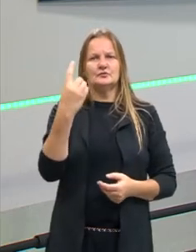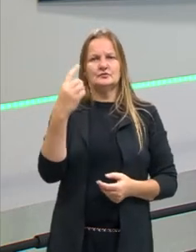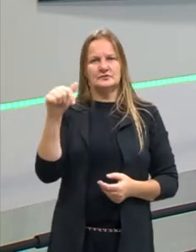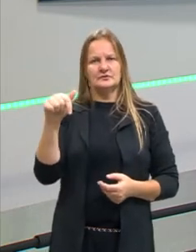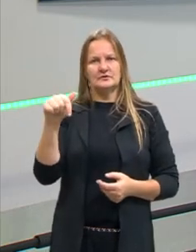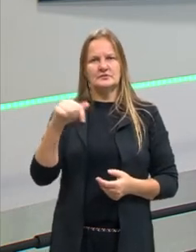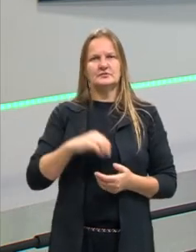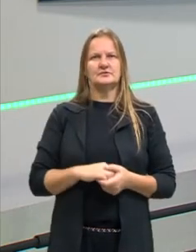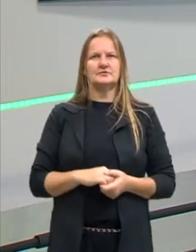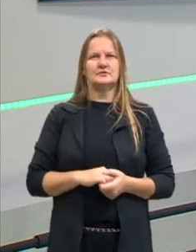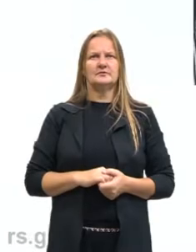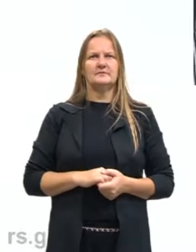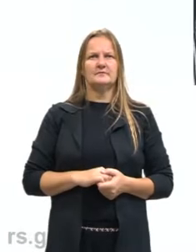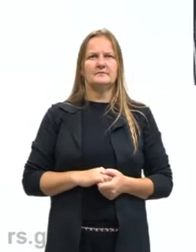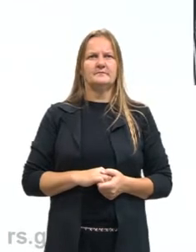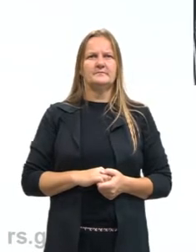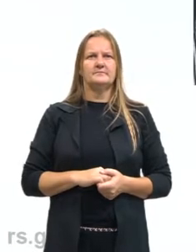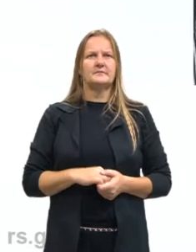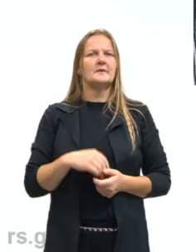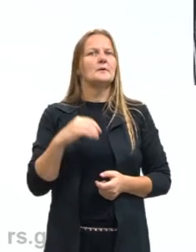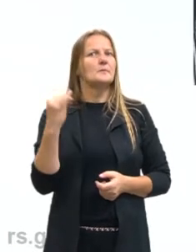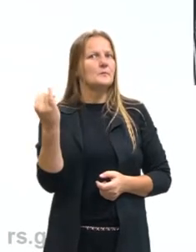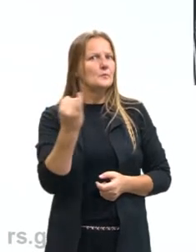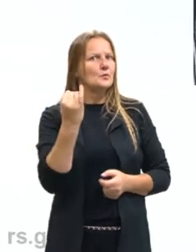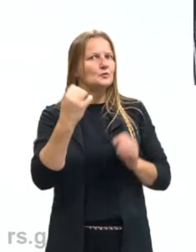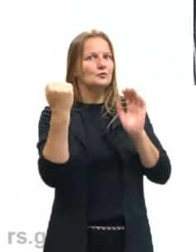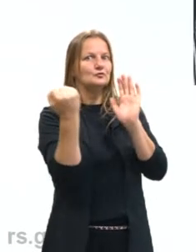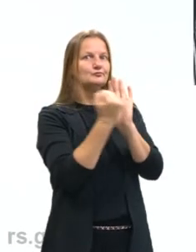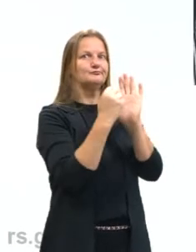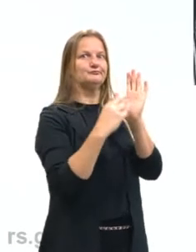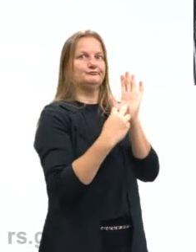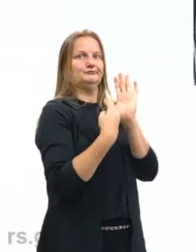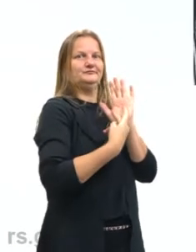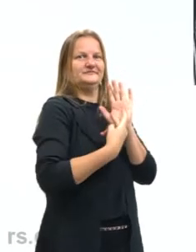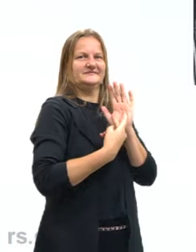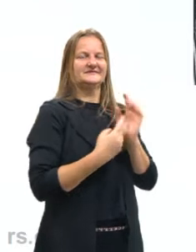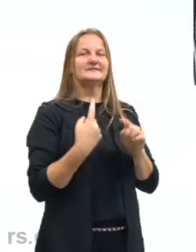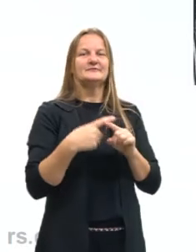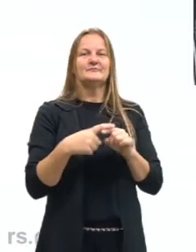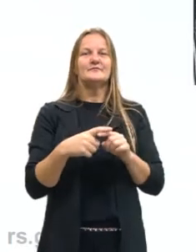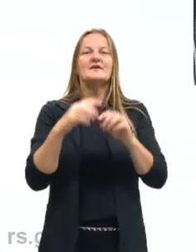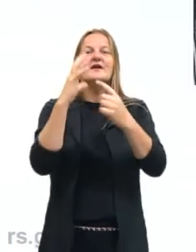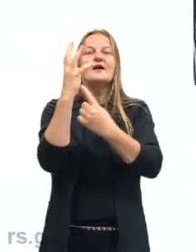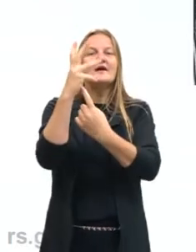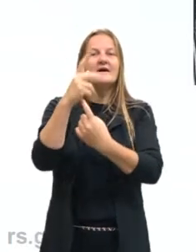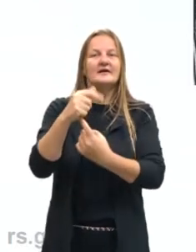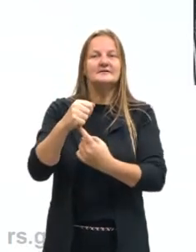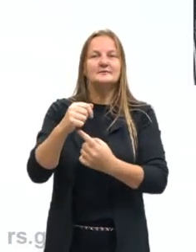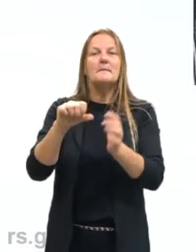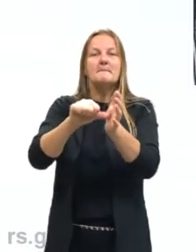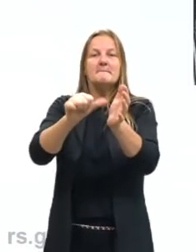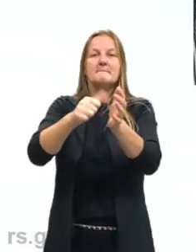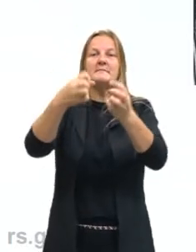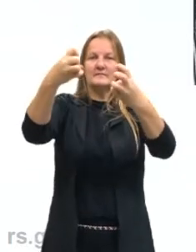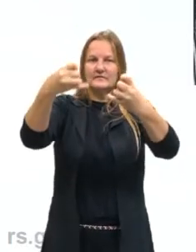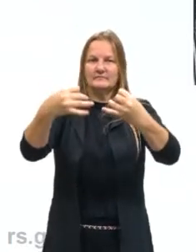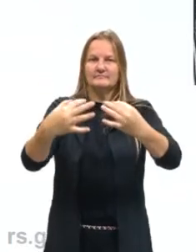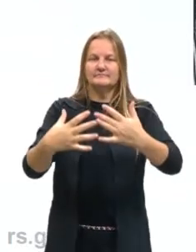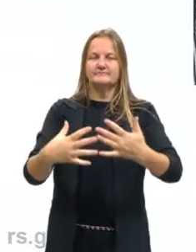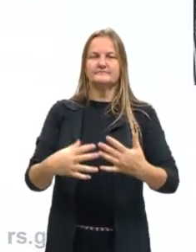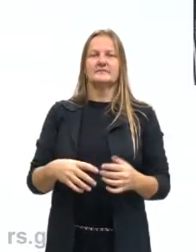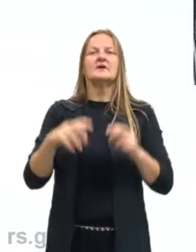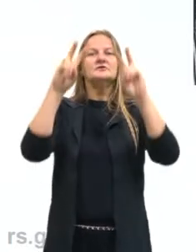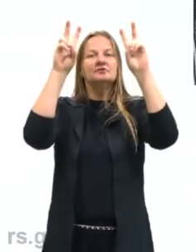e ela é muito significativa no que diz a respeito das artes. Por quê? Primeiro, ela está já